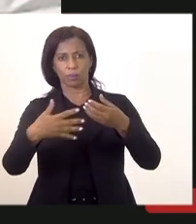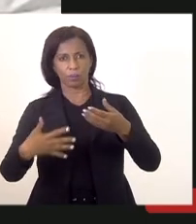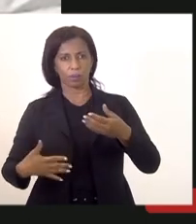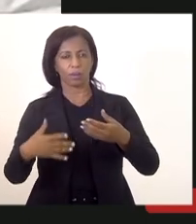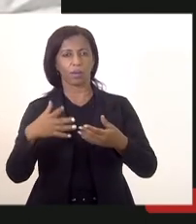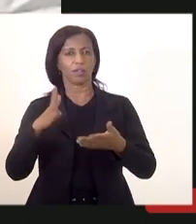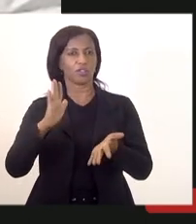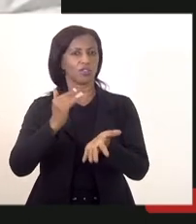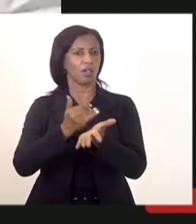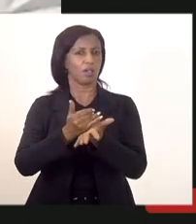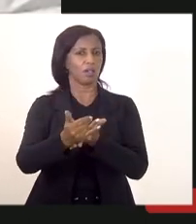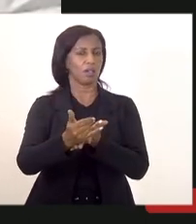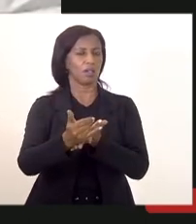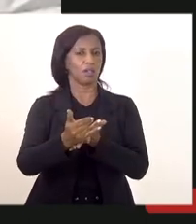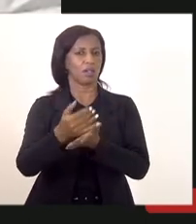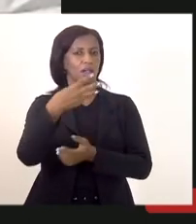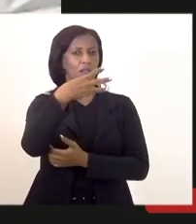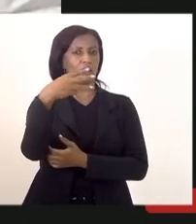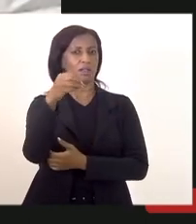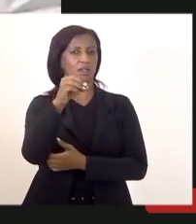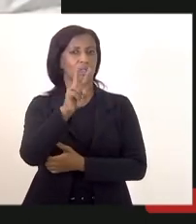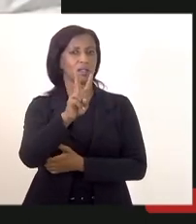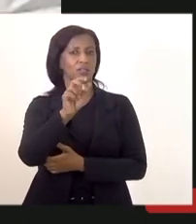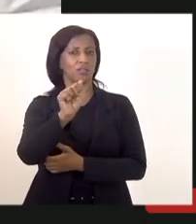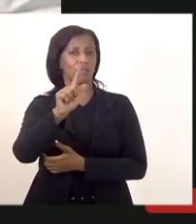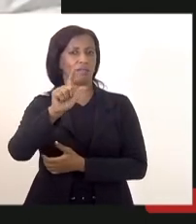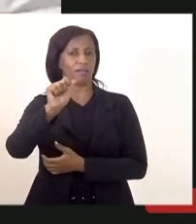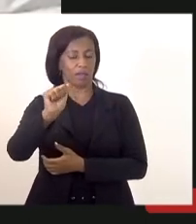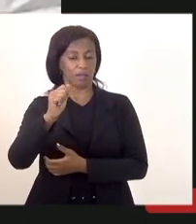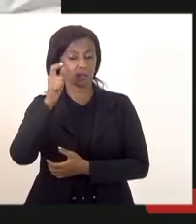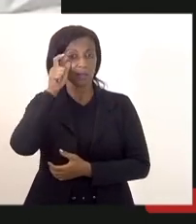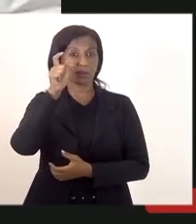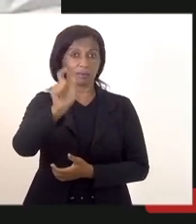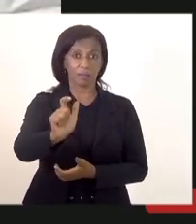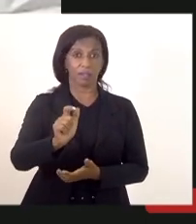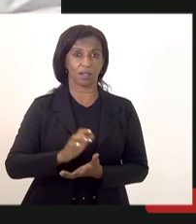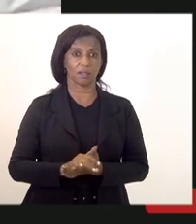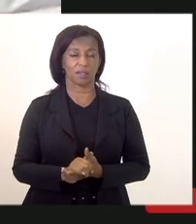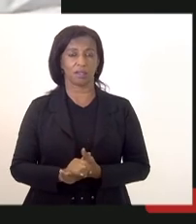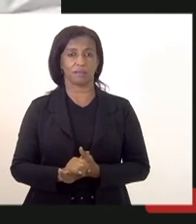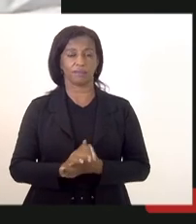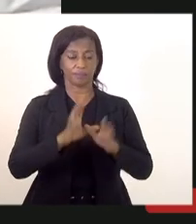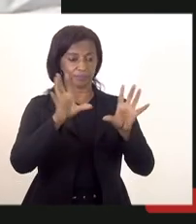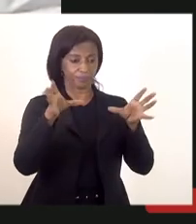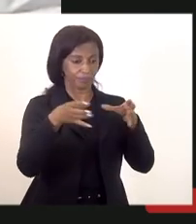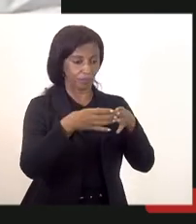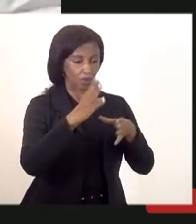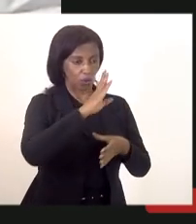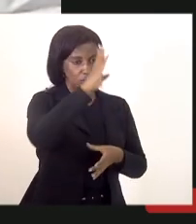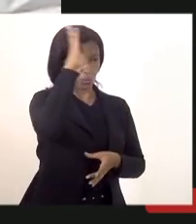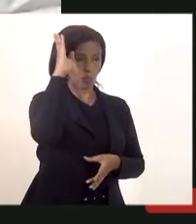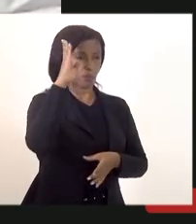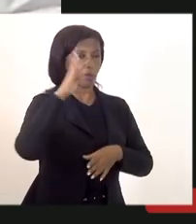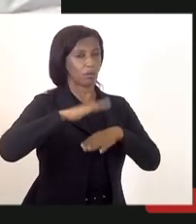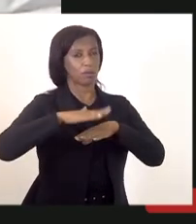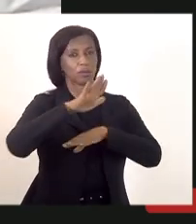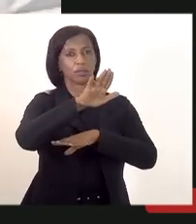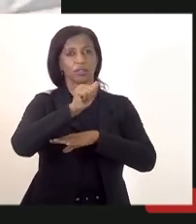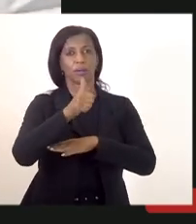no início referente às 300 vagas e ao interesse da corporação de convocar aí 100